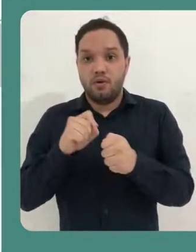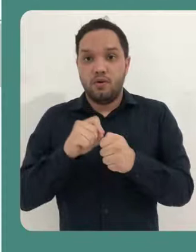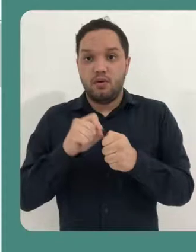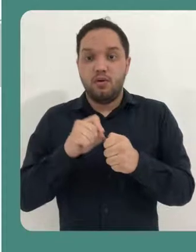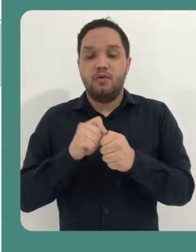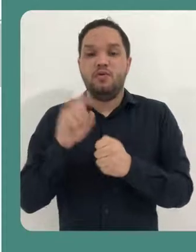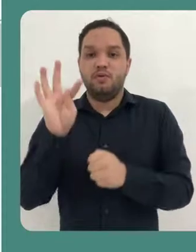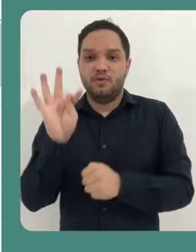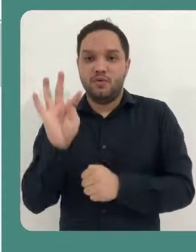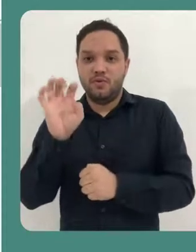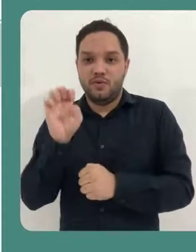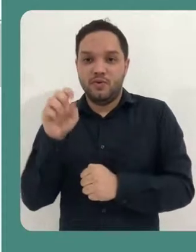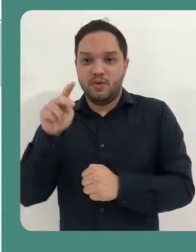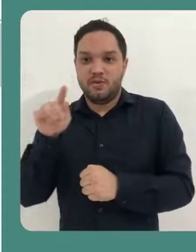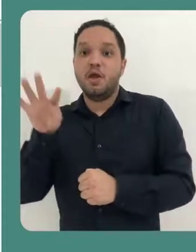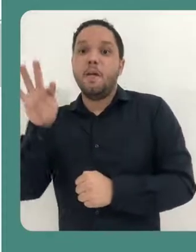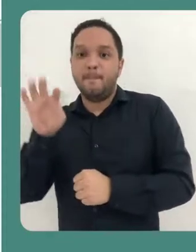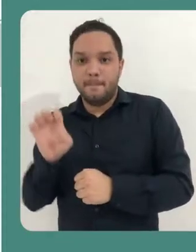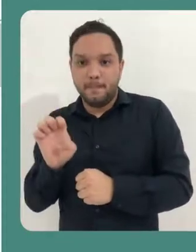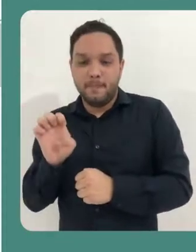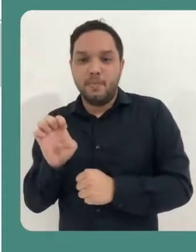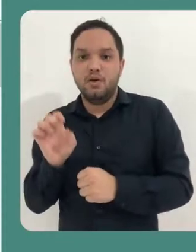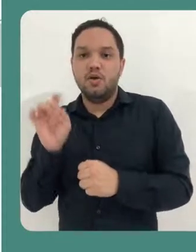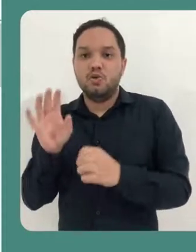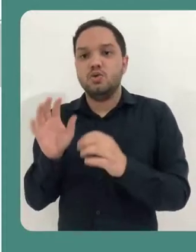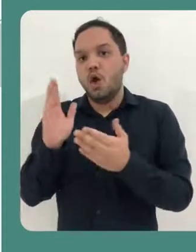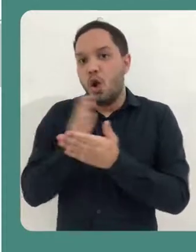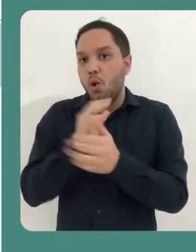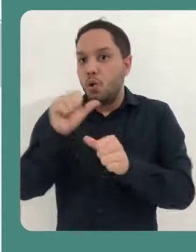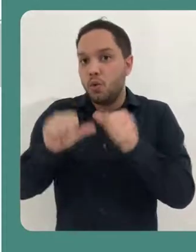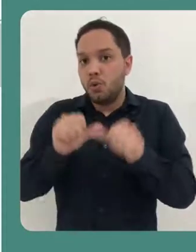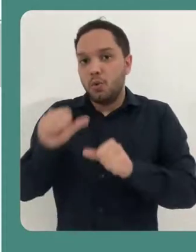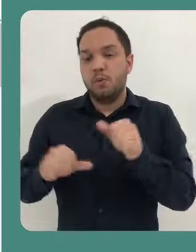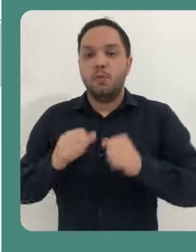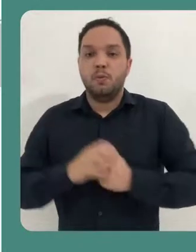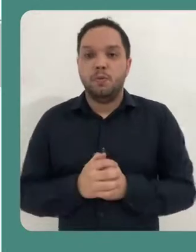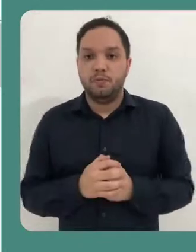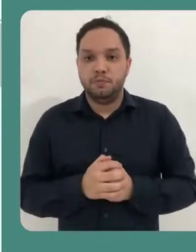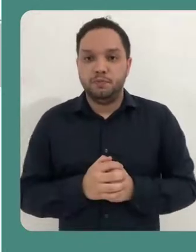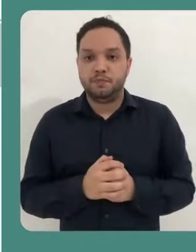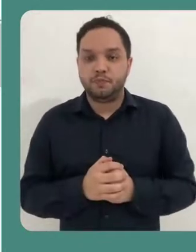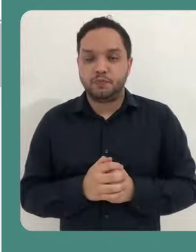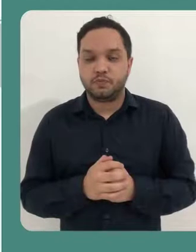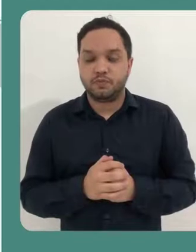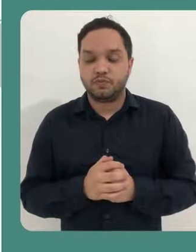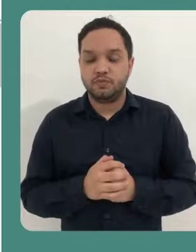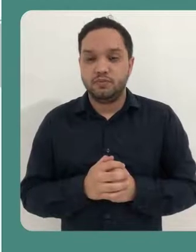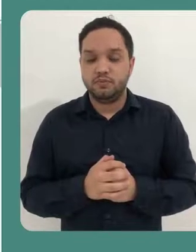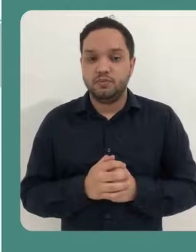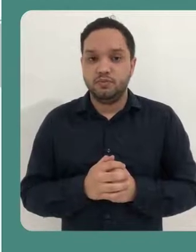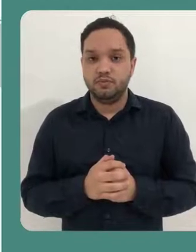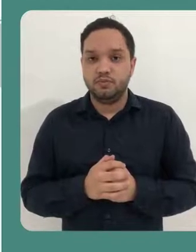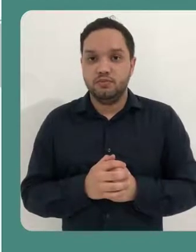de como você pode utilizar uma template já disponibilizada, fazendo apenas alterações.